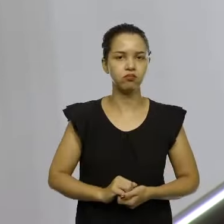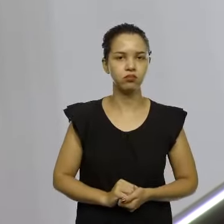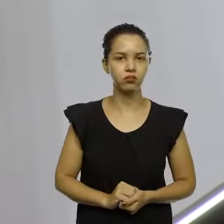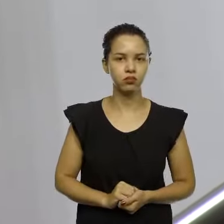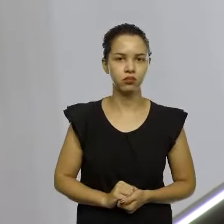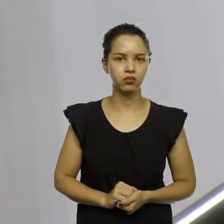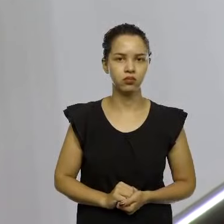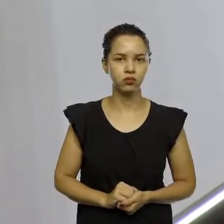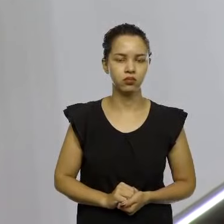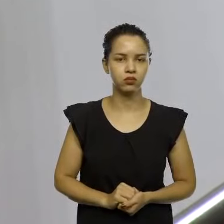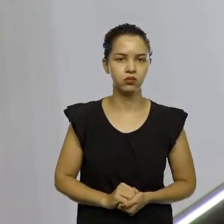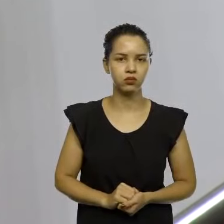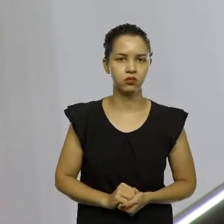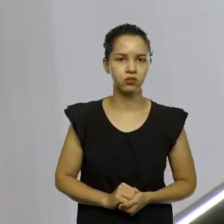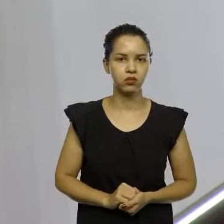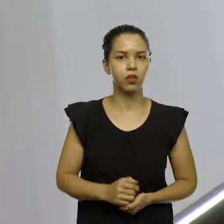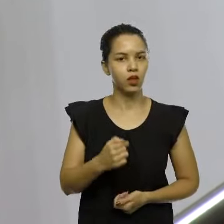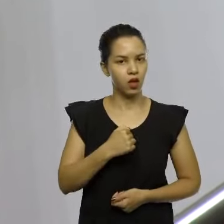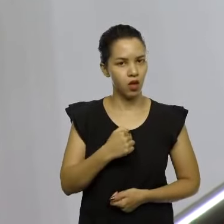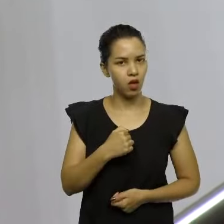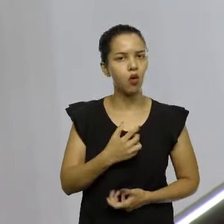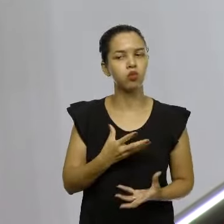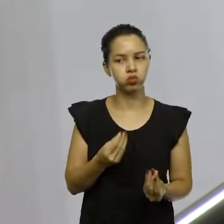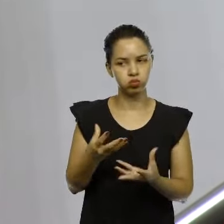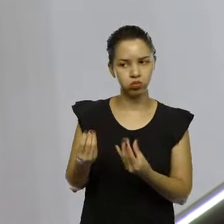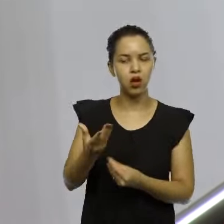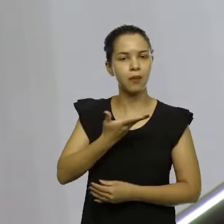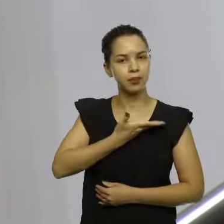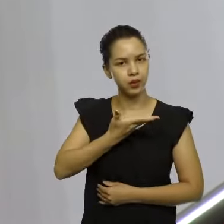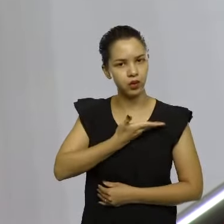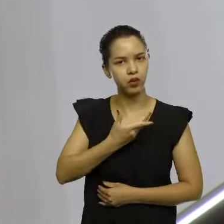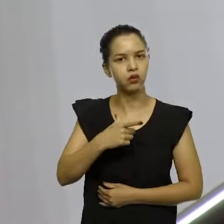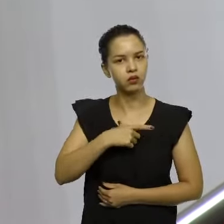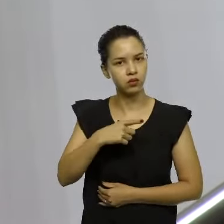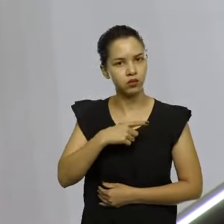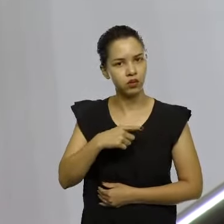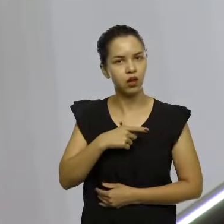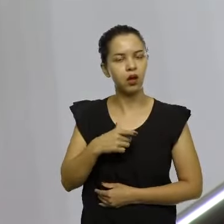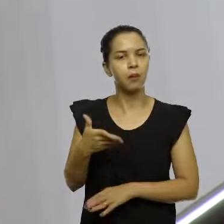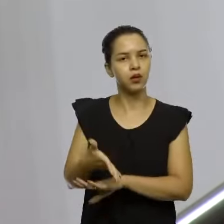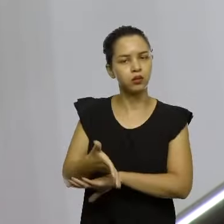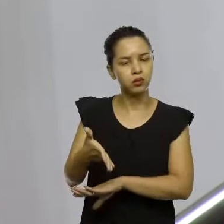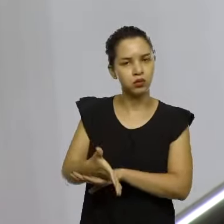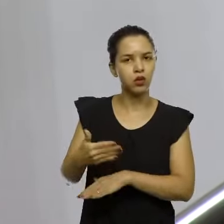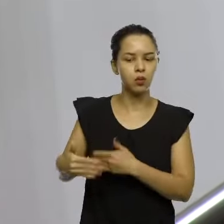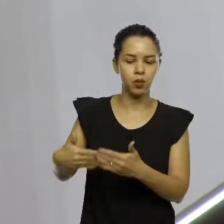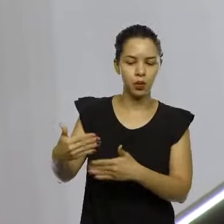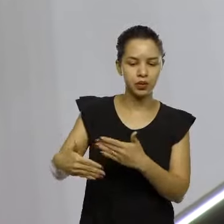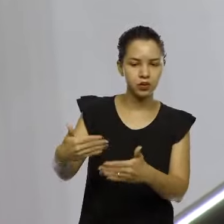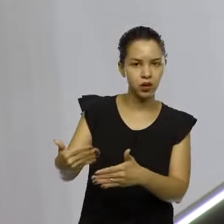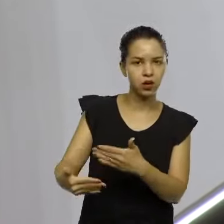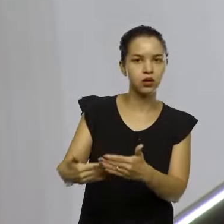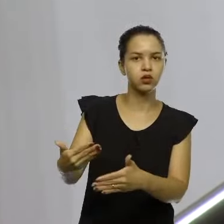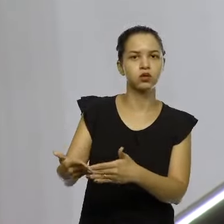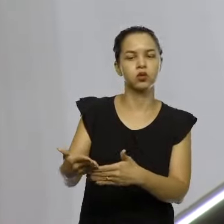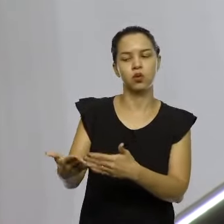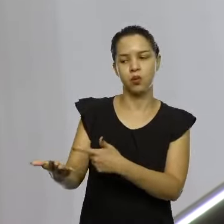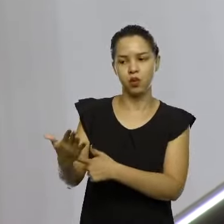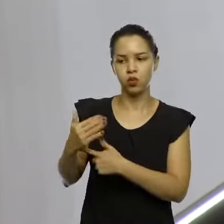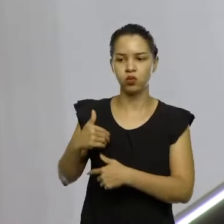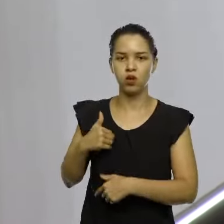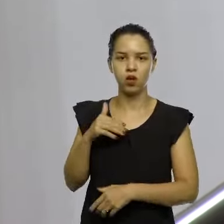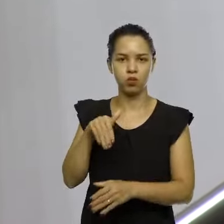Eu tenho vários amigos que fizeram parte desse processo de quando eu fui colocar o meu nome à